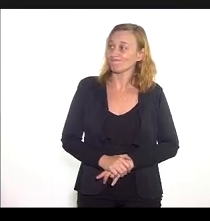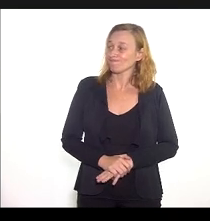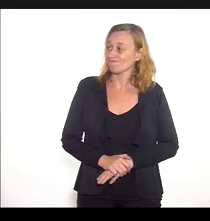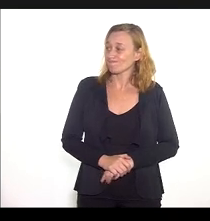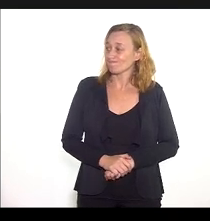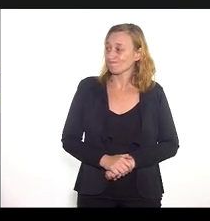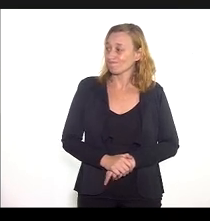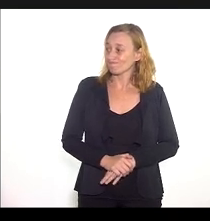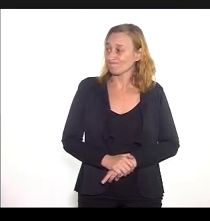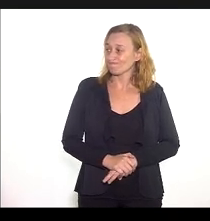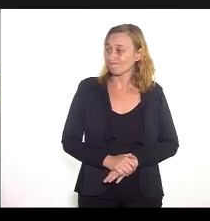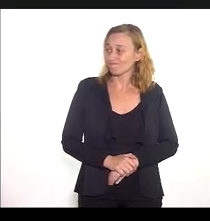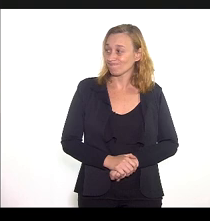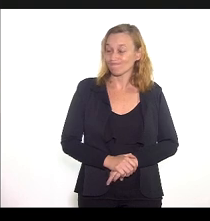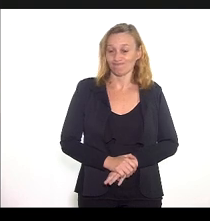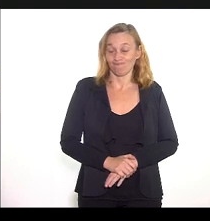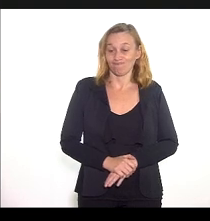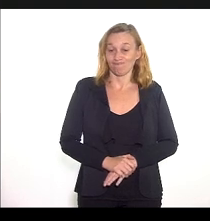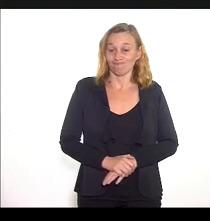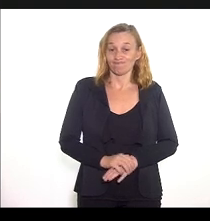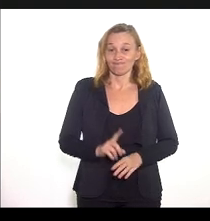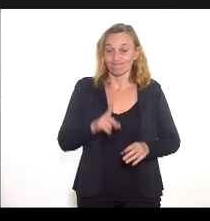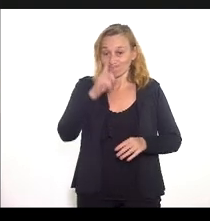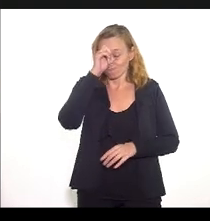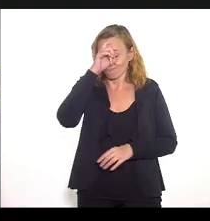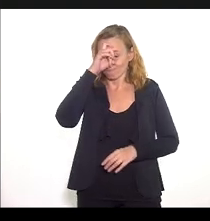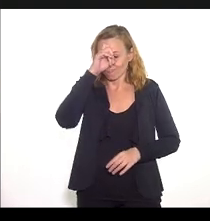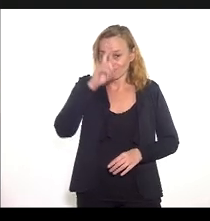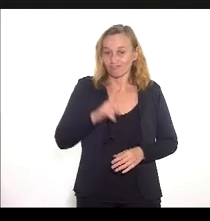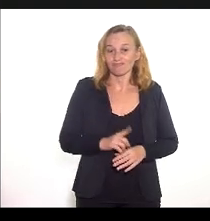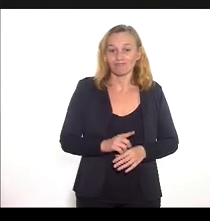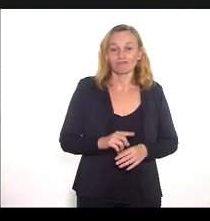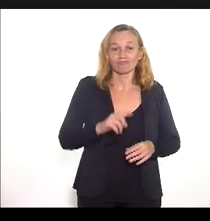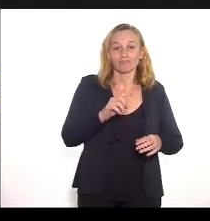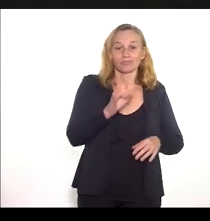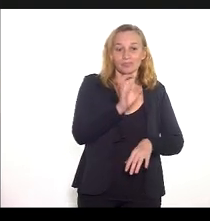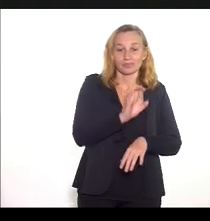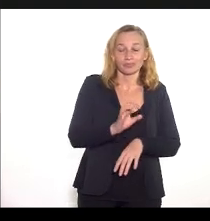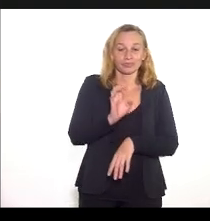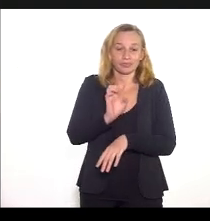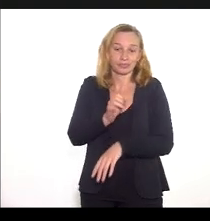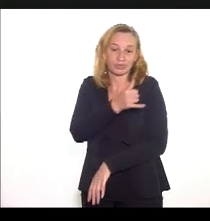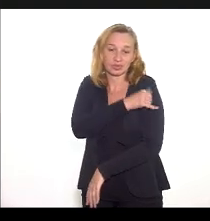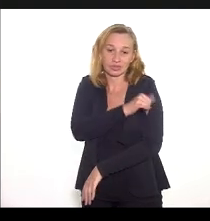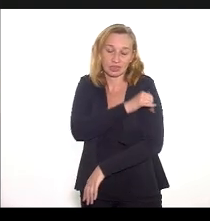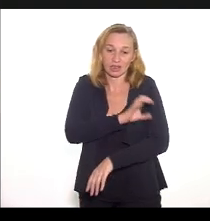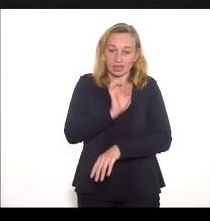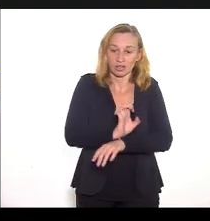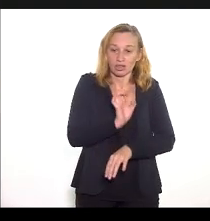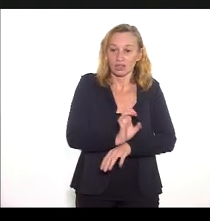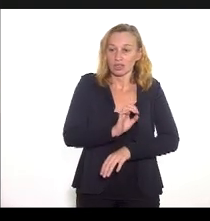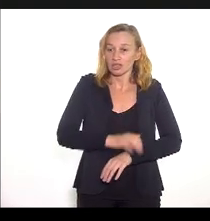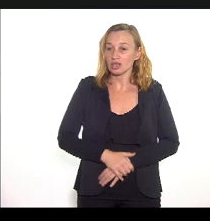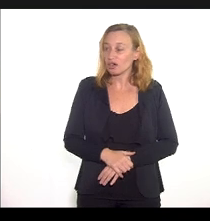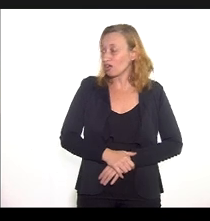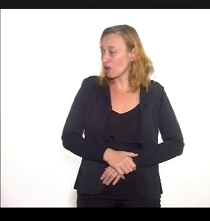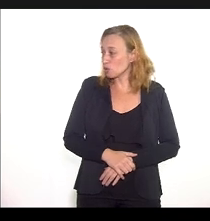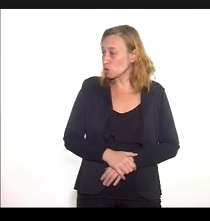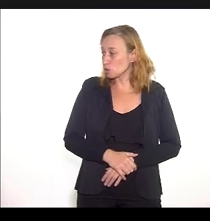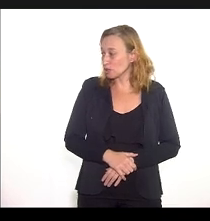Recursos físicos hospitalares leitos totais e SUS no estado do Rio de Janeiro. Vou só chamar a atenção